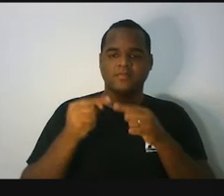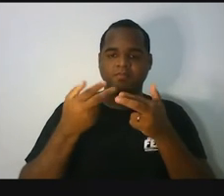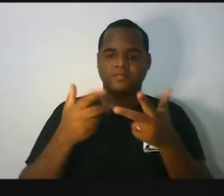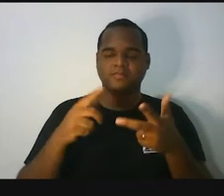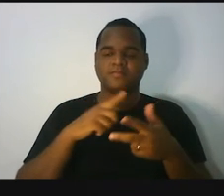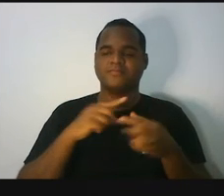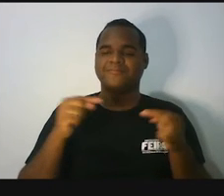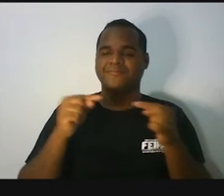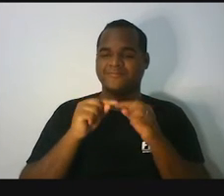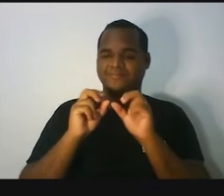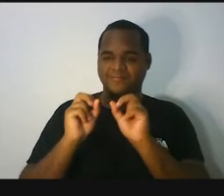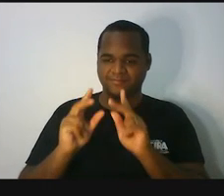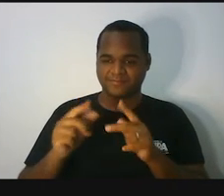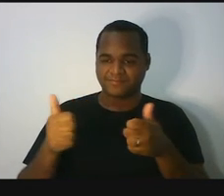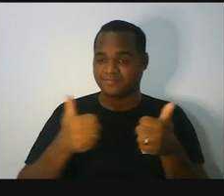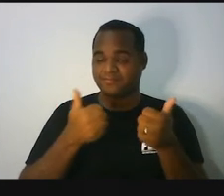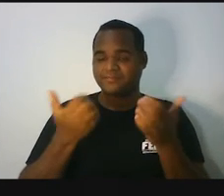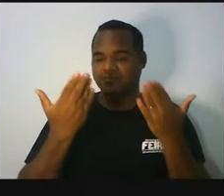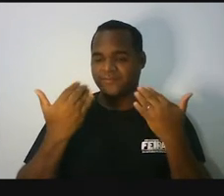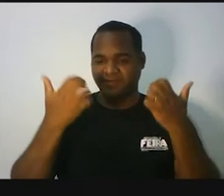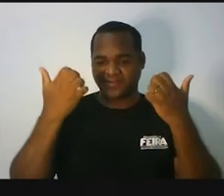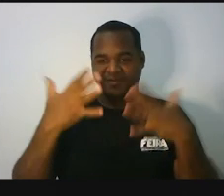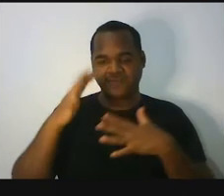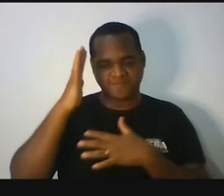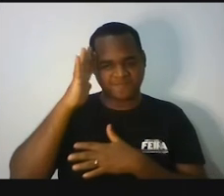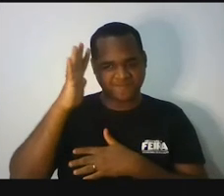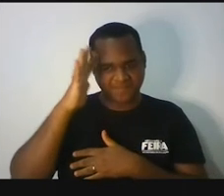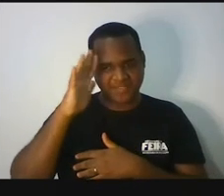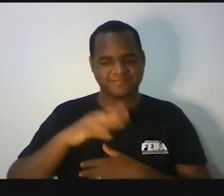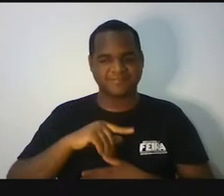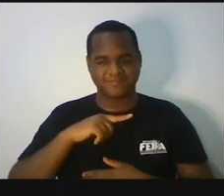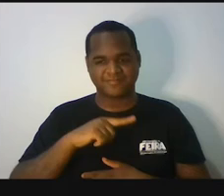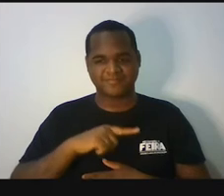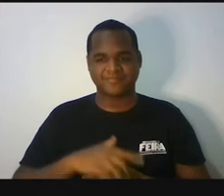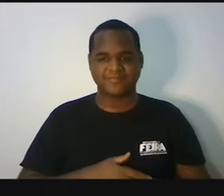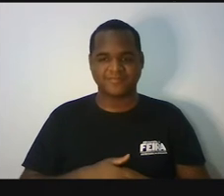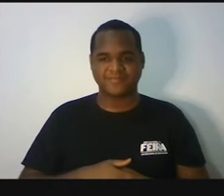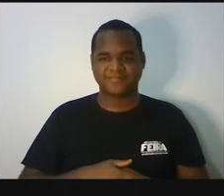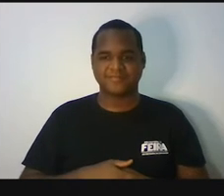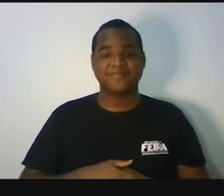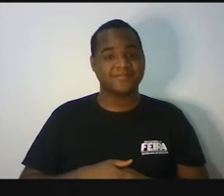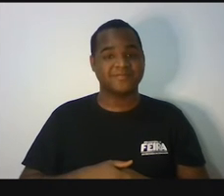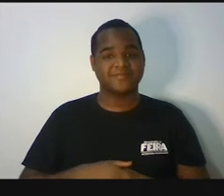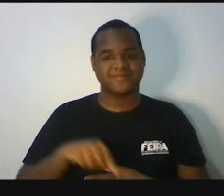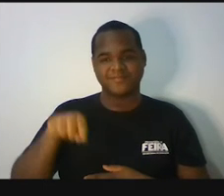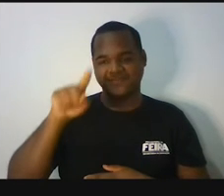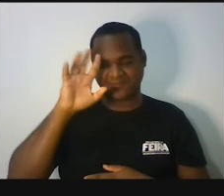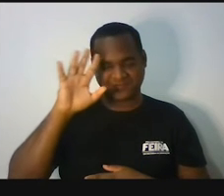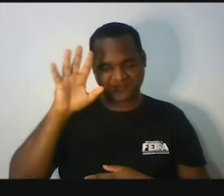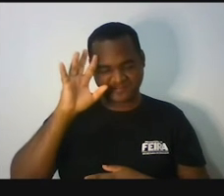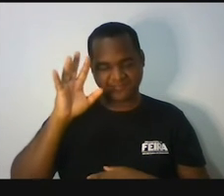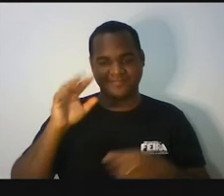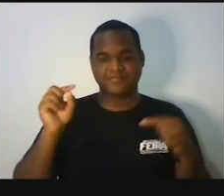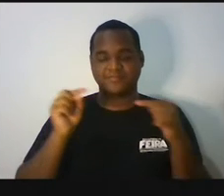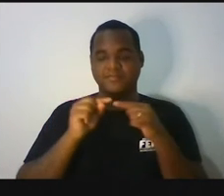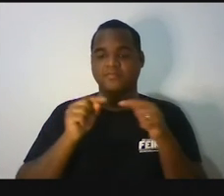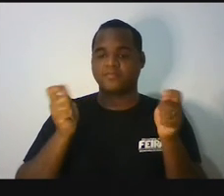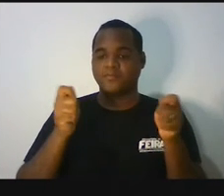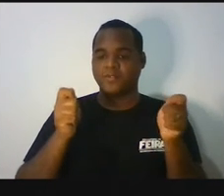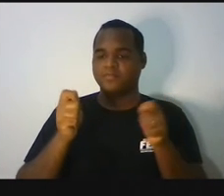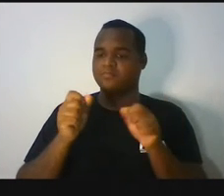Então vamos lá? Vem comigo, raciocina comigo. Antes de raciocinarmos, deixa eu já dizer também que isso é uma situação